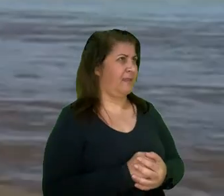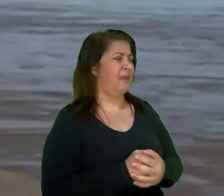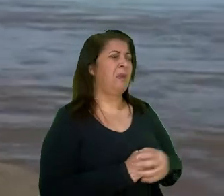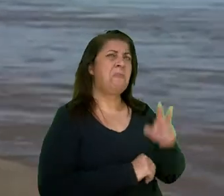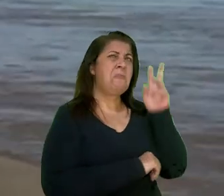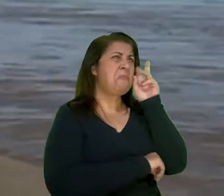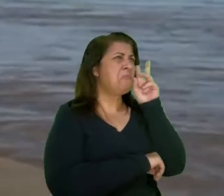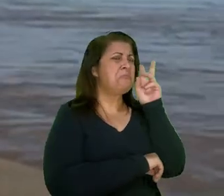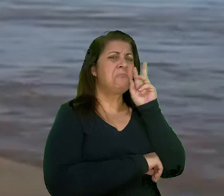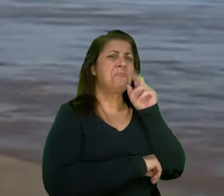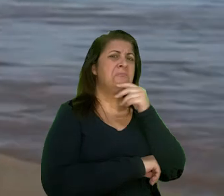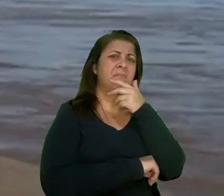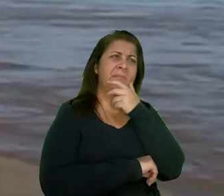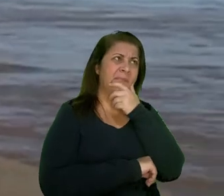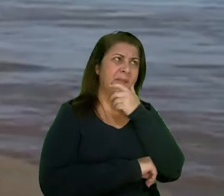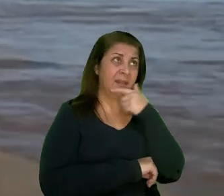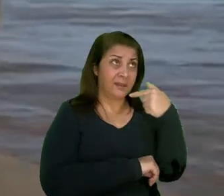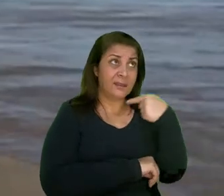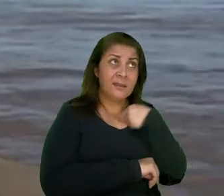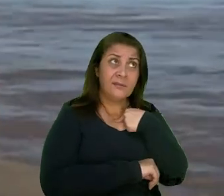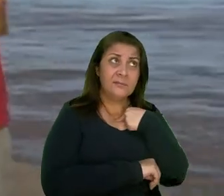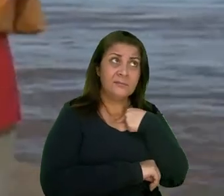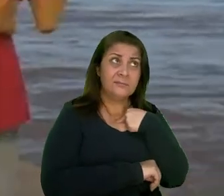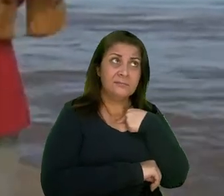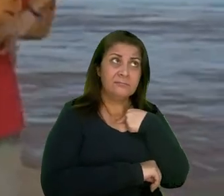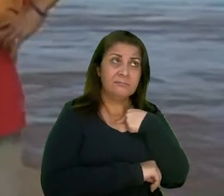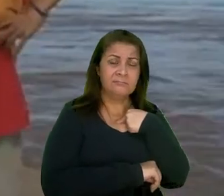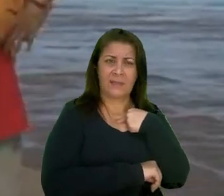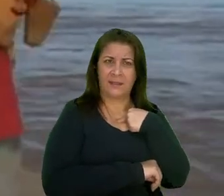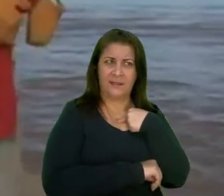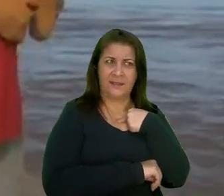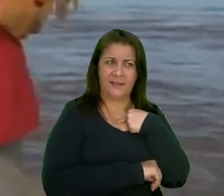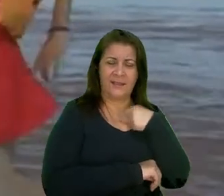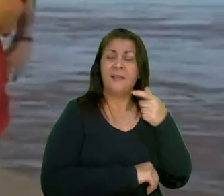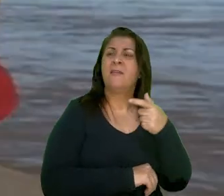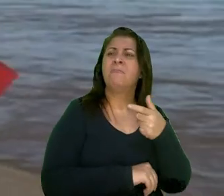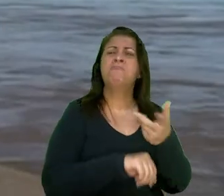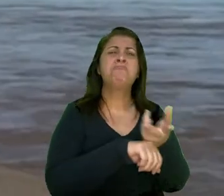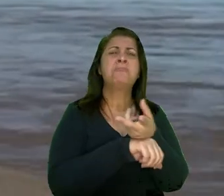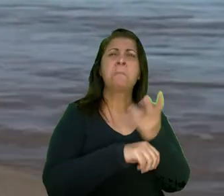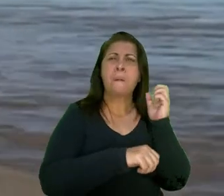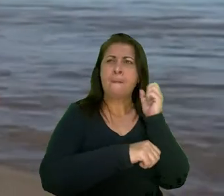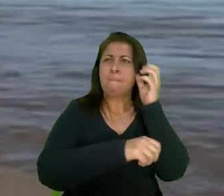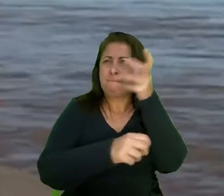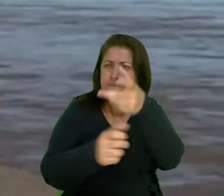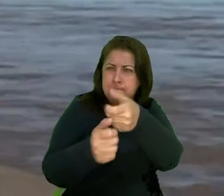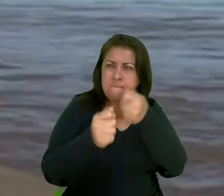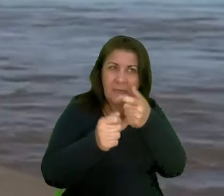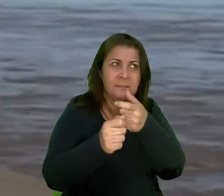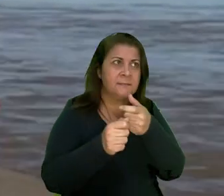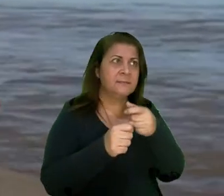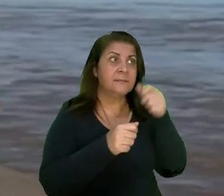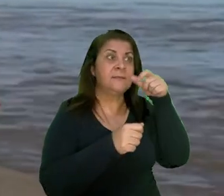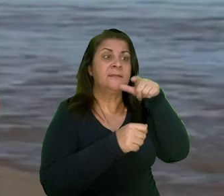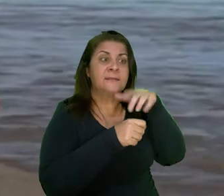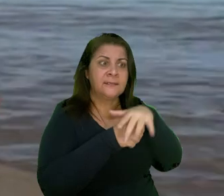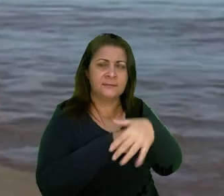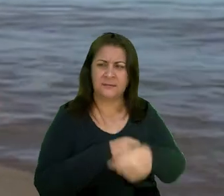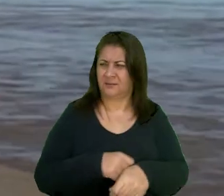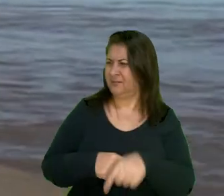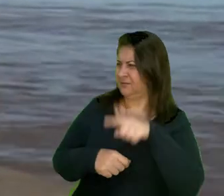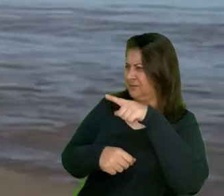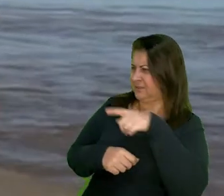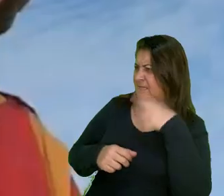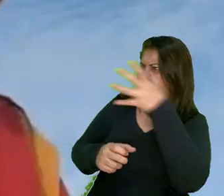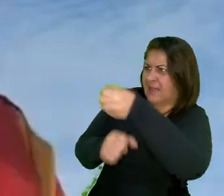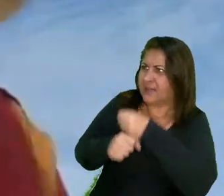Nenhum me lembrava, sou... E eu? Sou caçador de nascentes. Caçador de